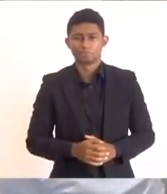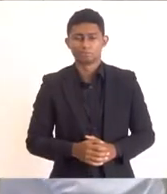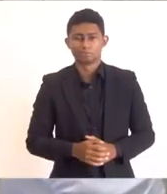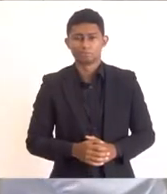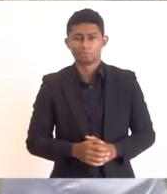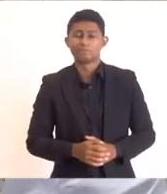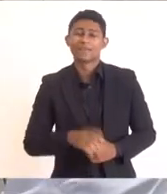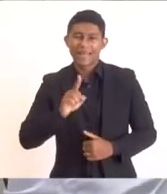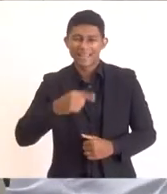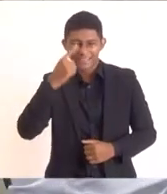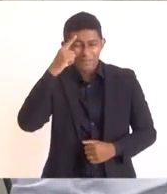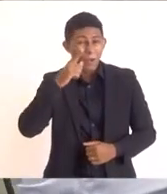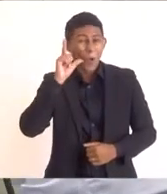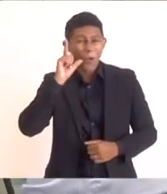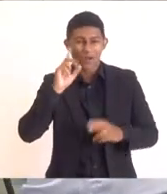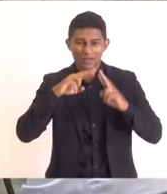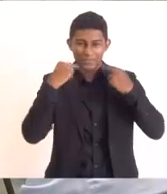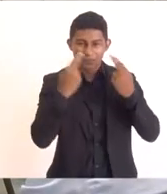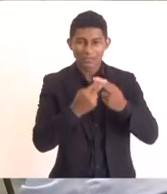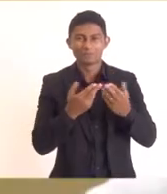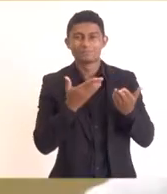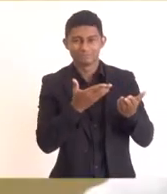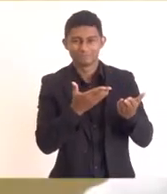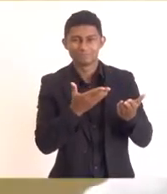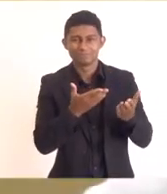Fruto da reunião do dia de ontem. Ótimo.